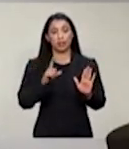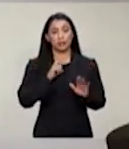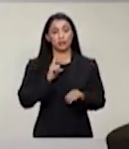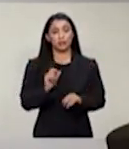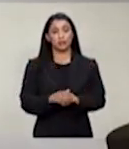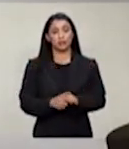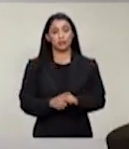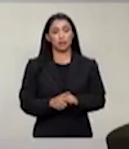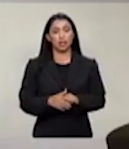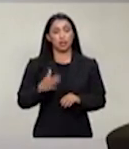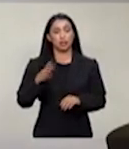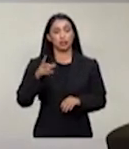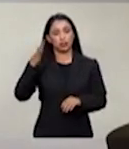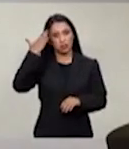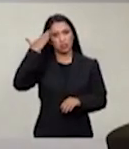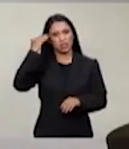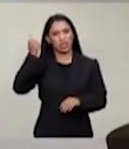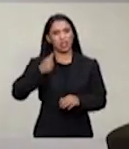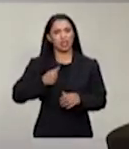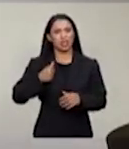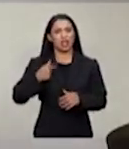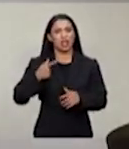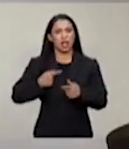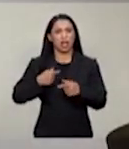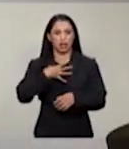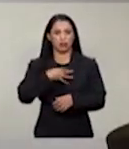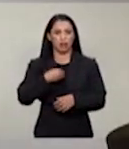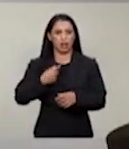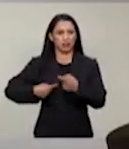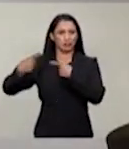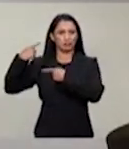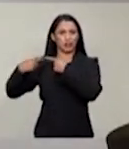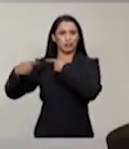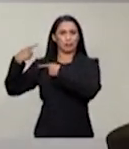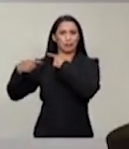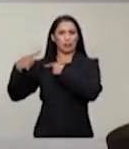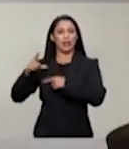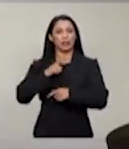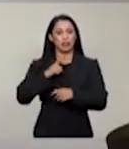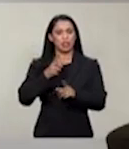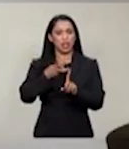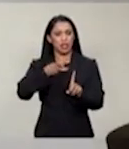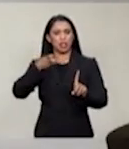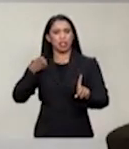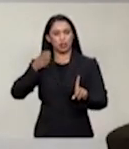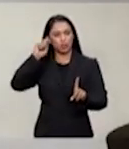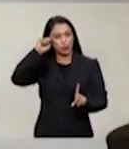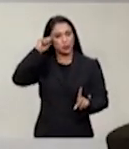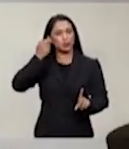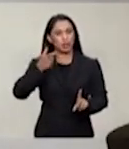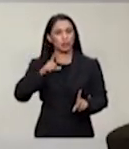ancestralidade indígenas e negros. Meu cabelo